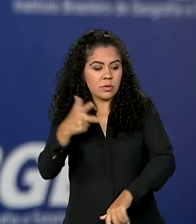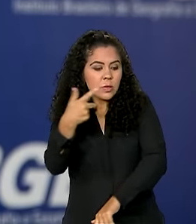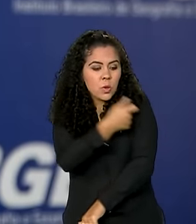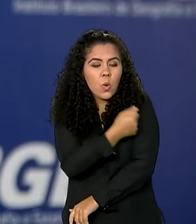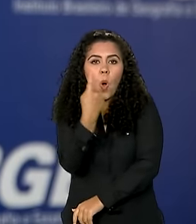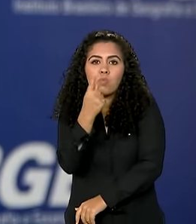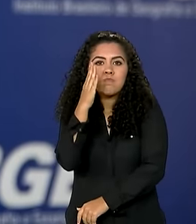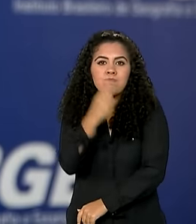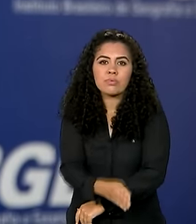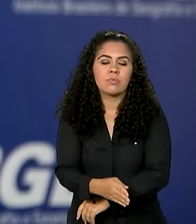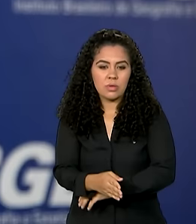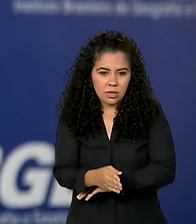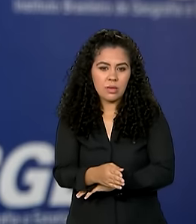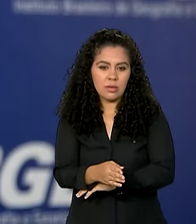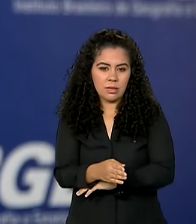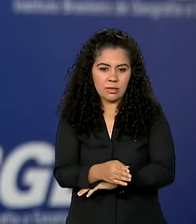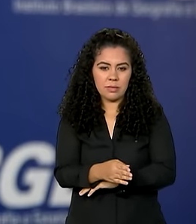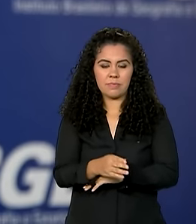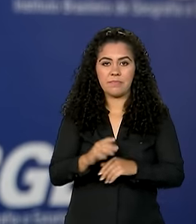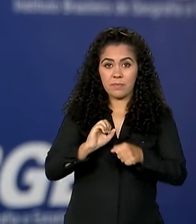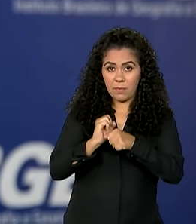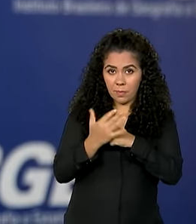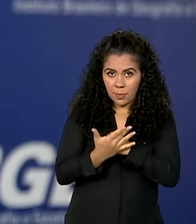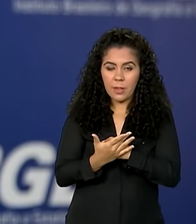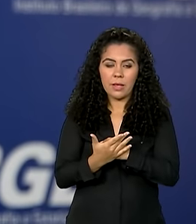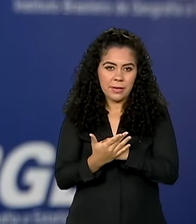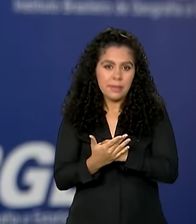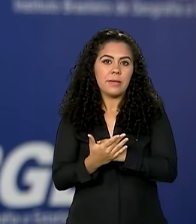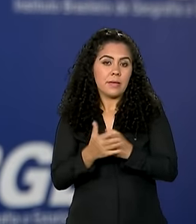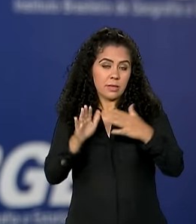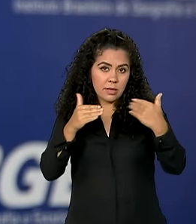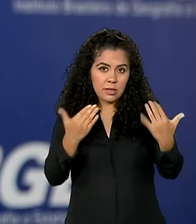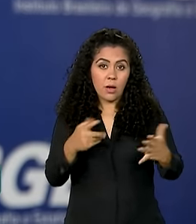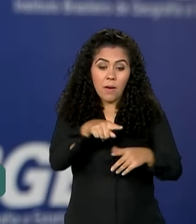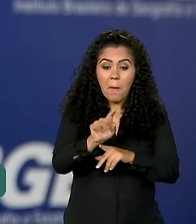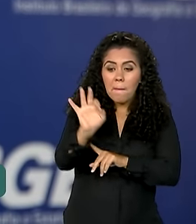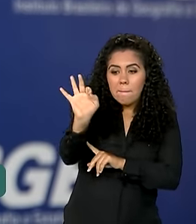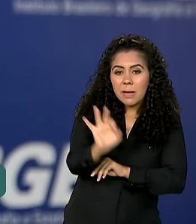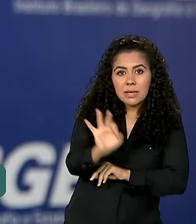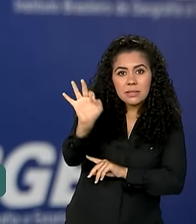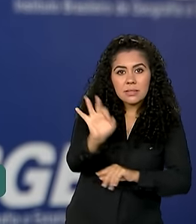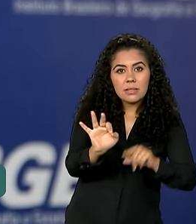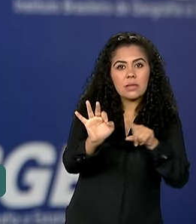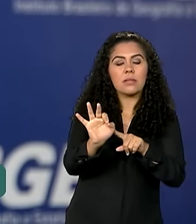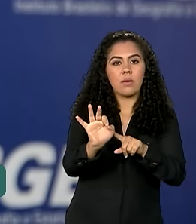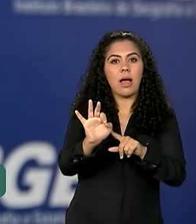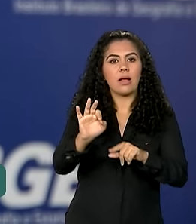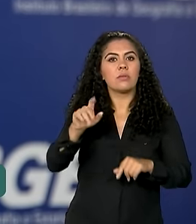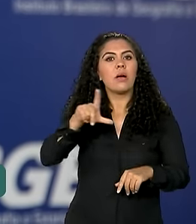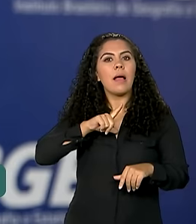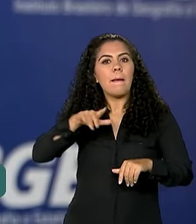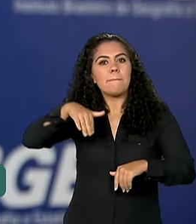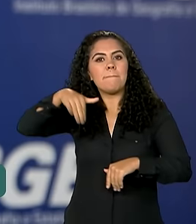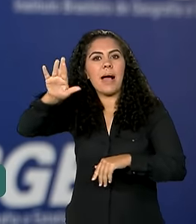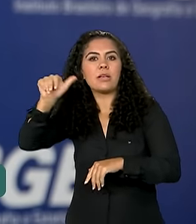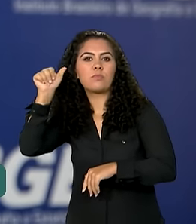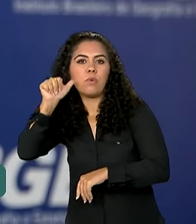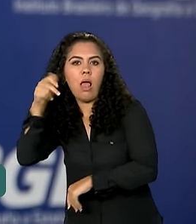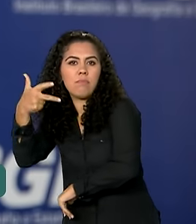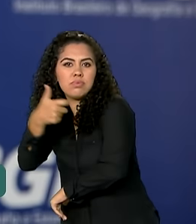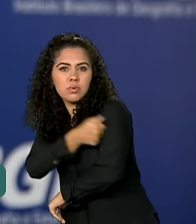dose da vacina contra a Covid-19. E esse percentual foi maior entre as mulheres do que entre os homens.